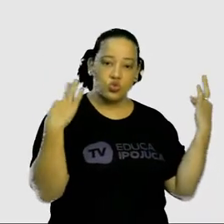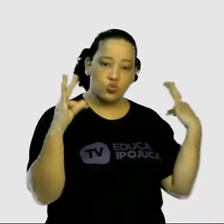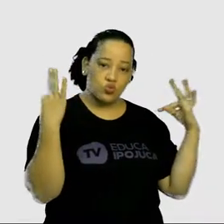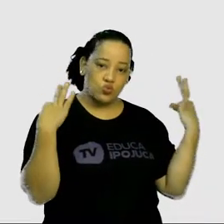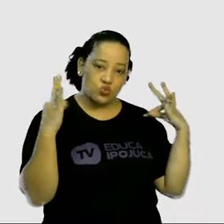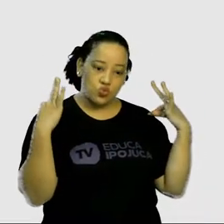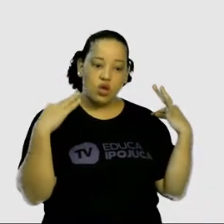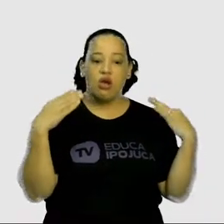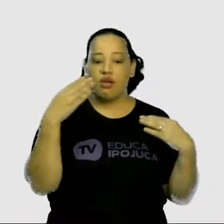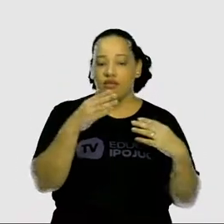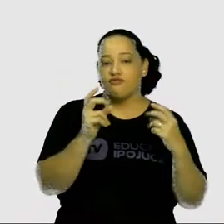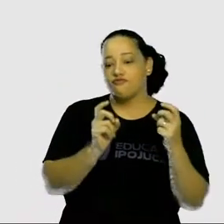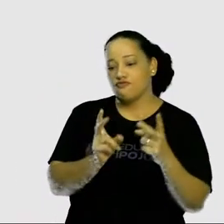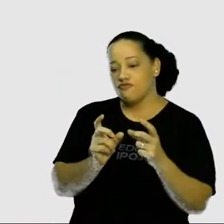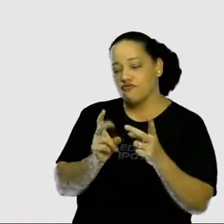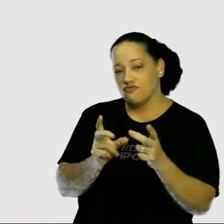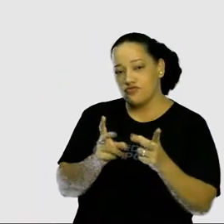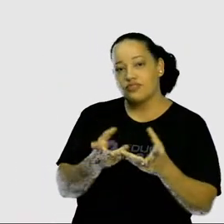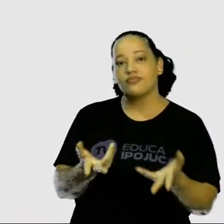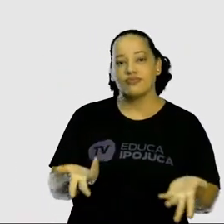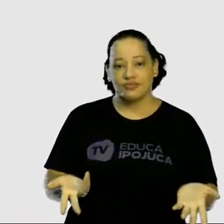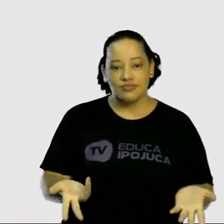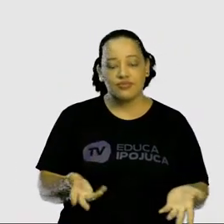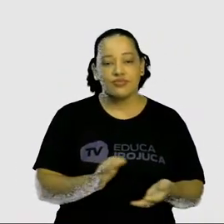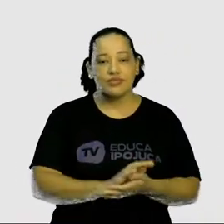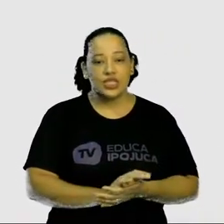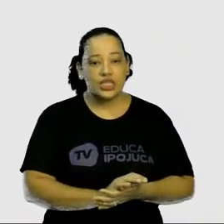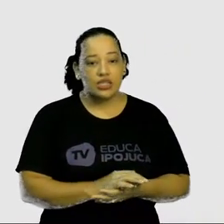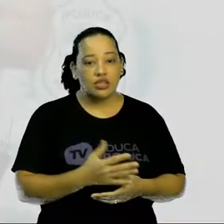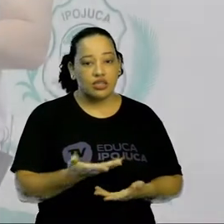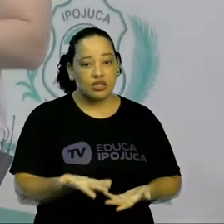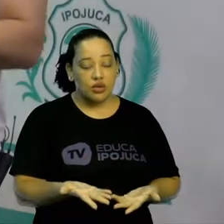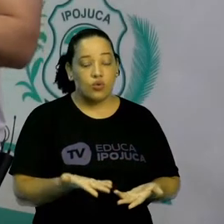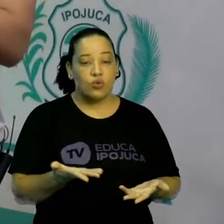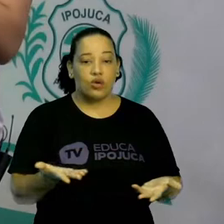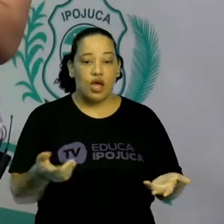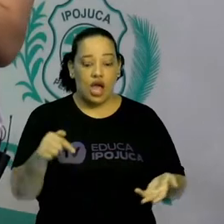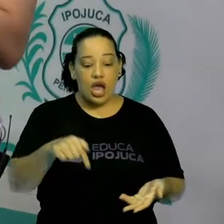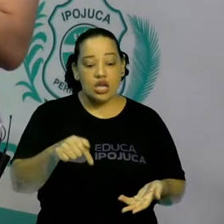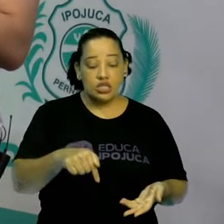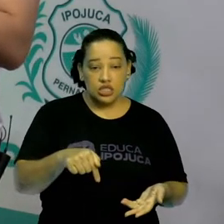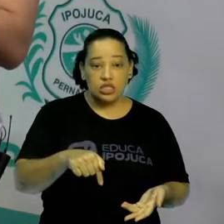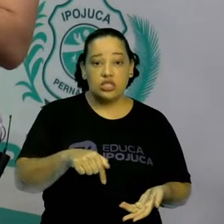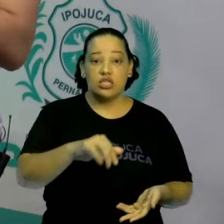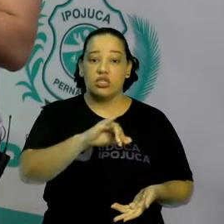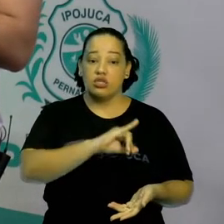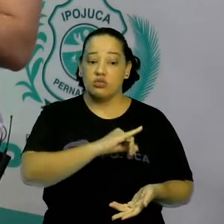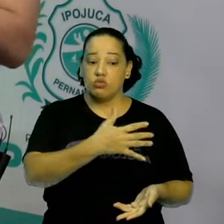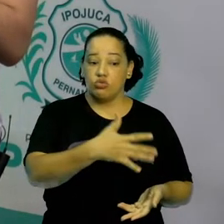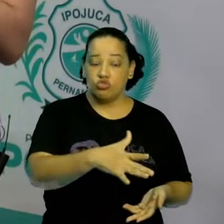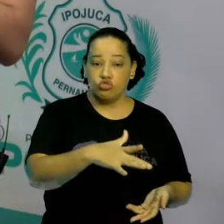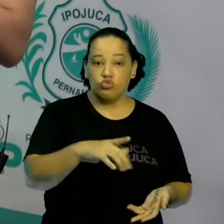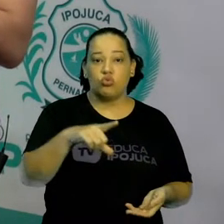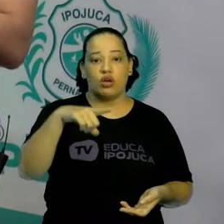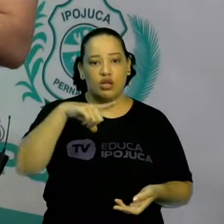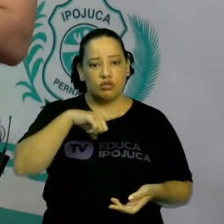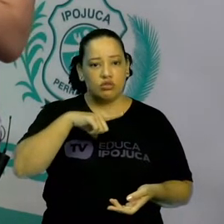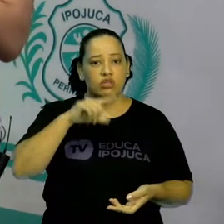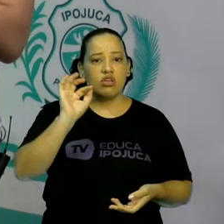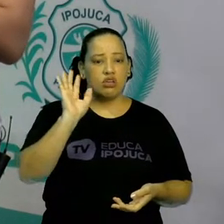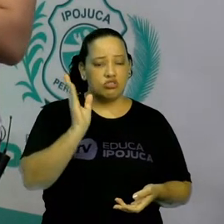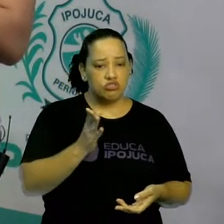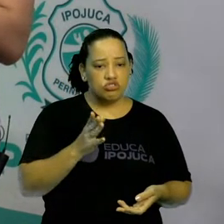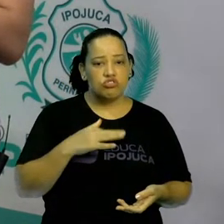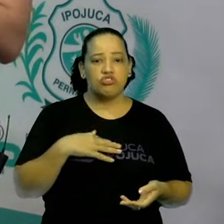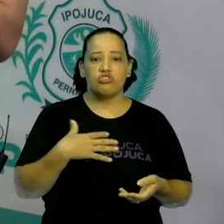artesanato local. Está certo? Inclusive em Ipojunca já foi realizada a Feira de Arte, Artesanato